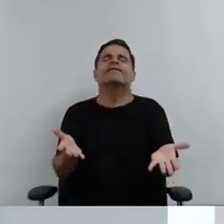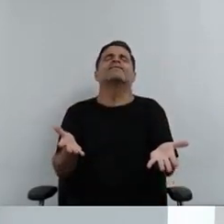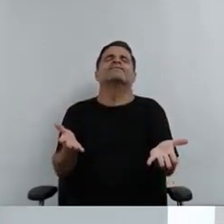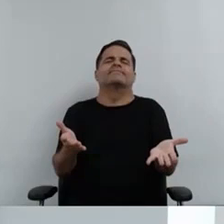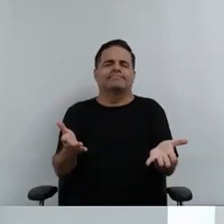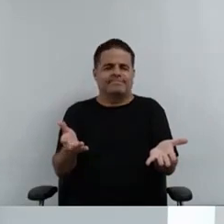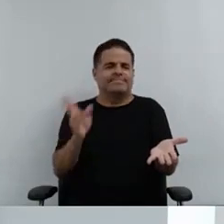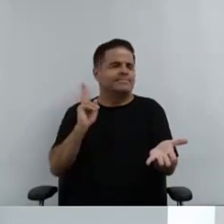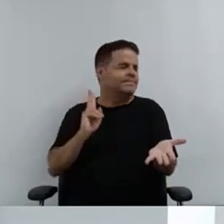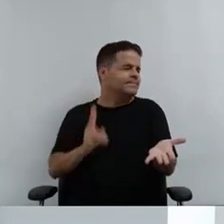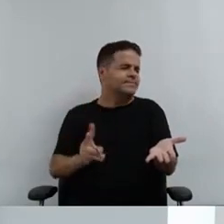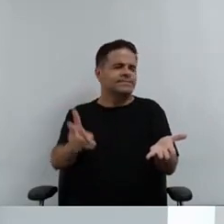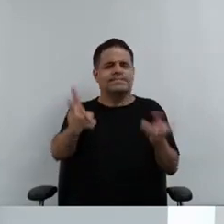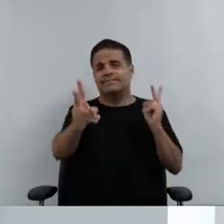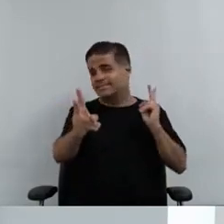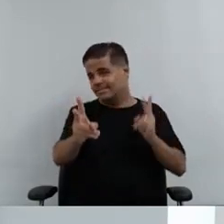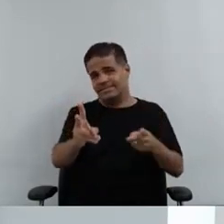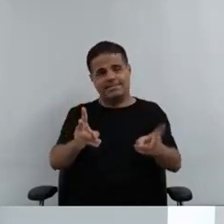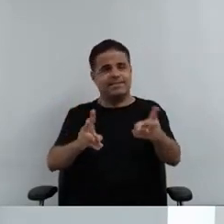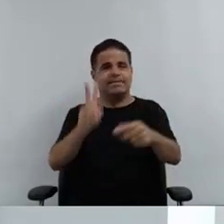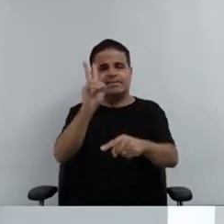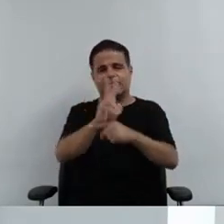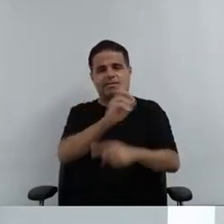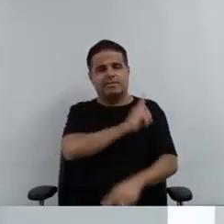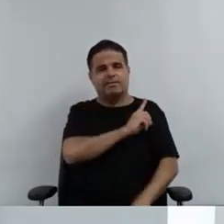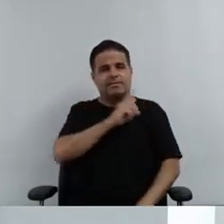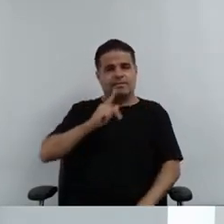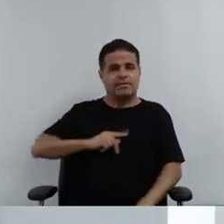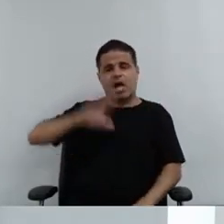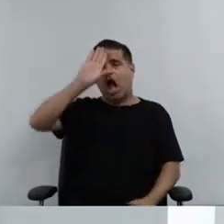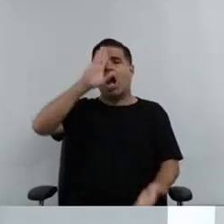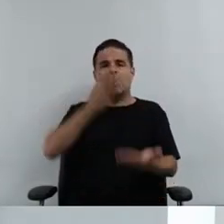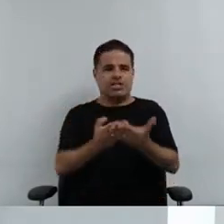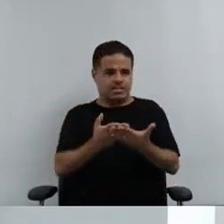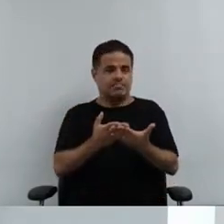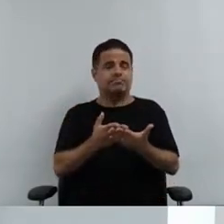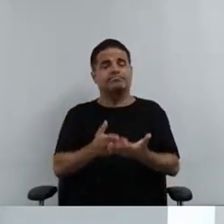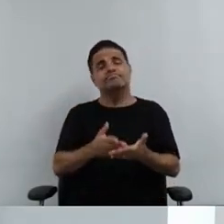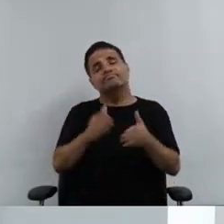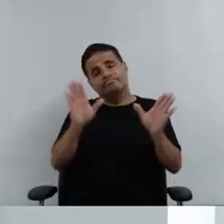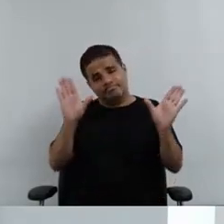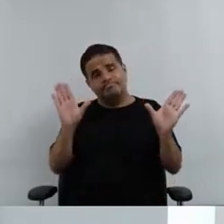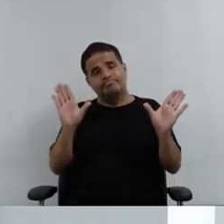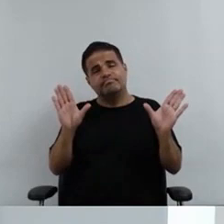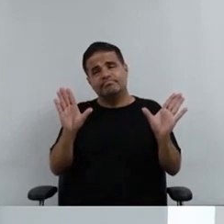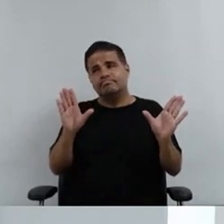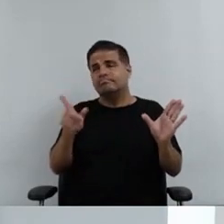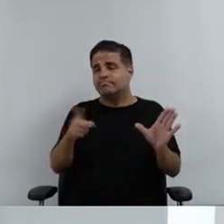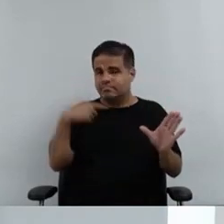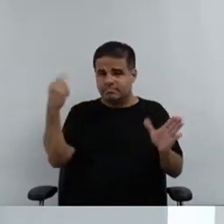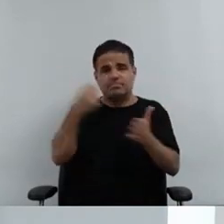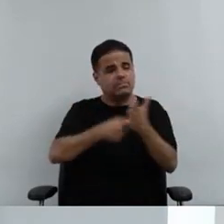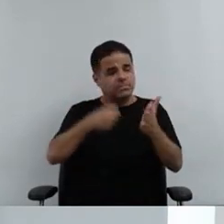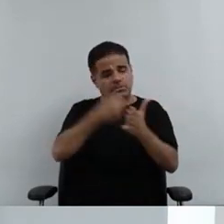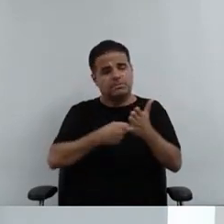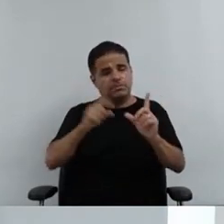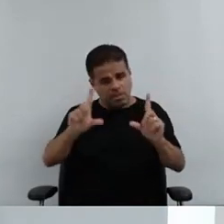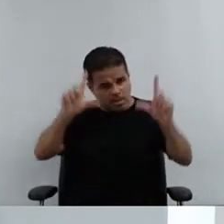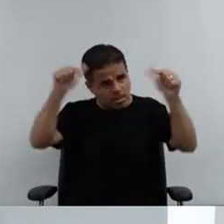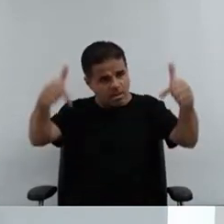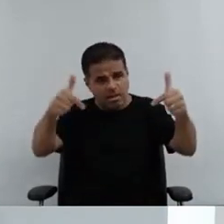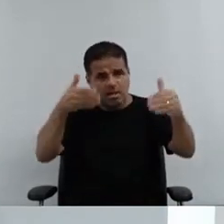isso sempre, né? E é a nossa Defensoria que acreditamos e pela qual nós lutamos,